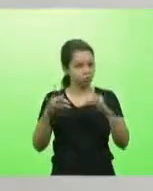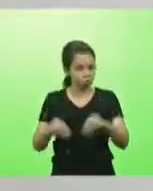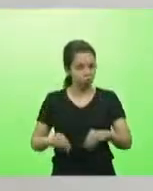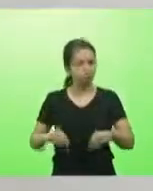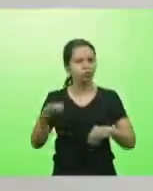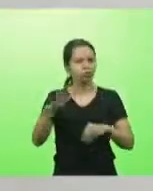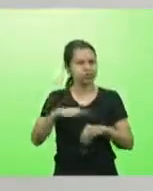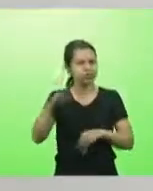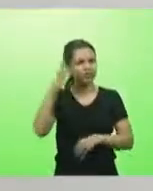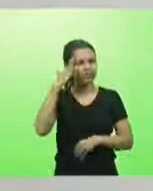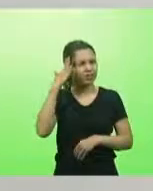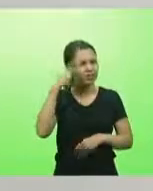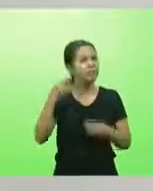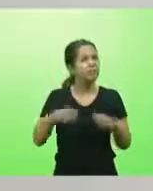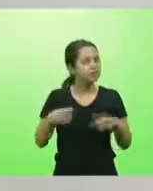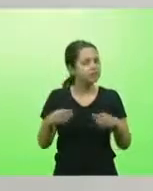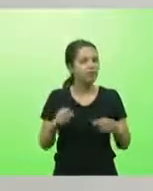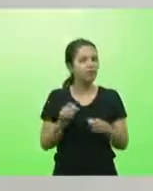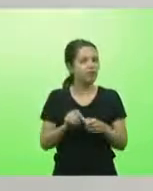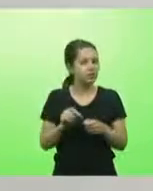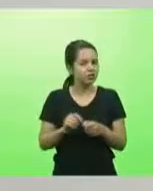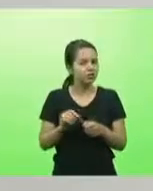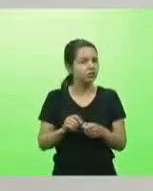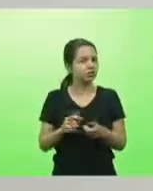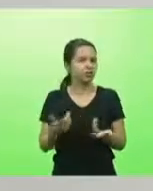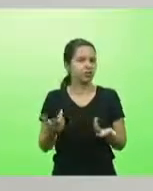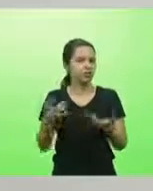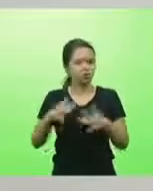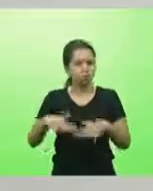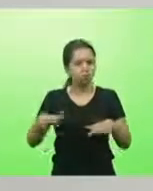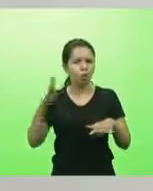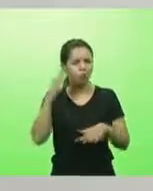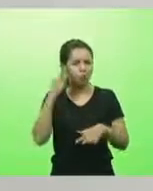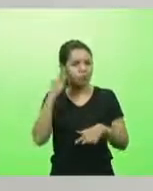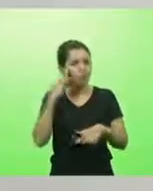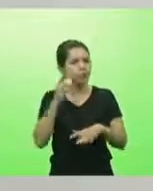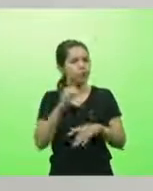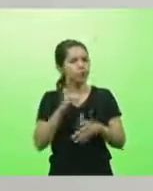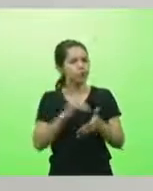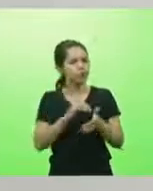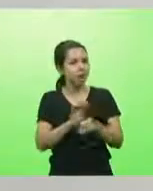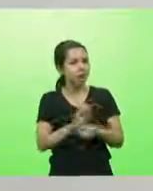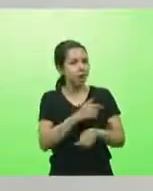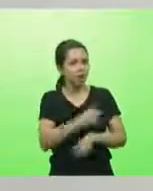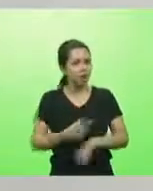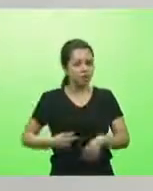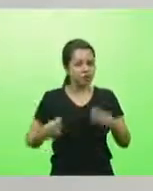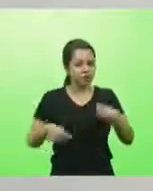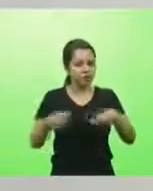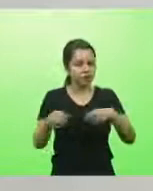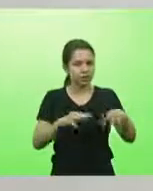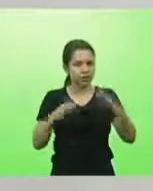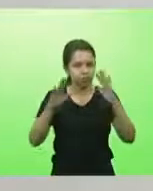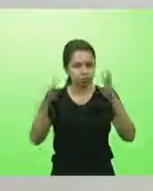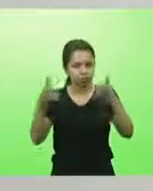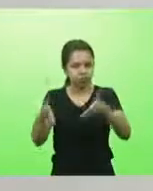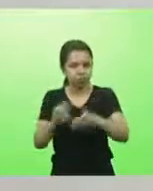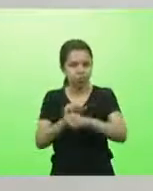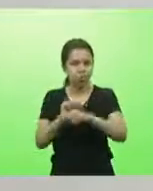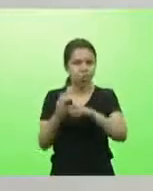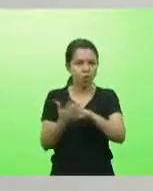precisa fazer. Todo mundo sabe que o Estado precisa concentrar suas forças no combate ao Covid, utilizar o dinheiro que está disponível,